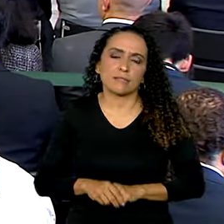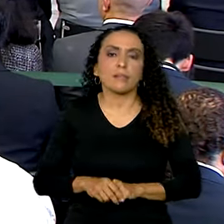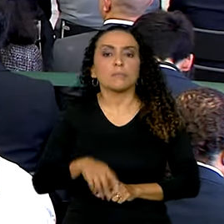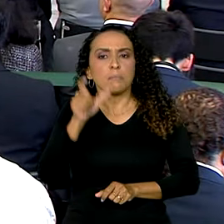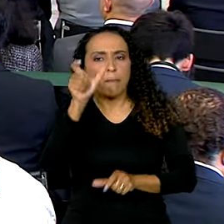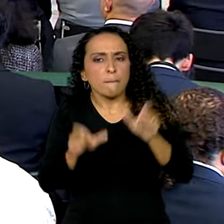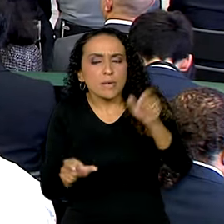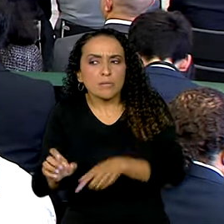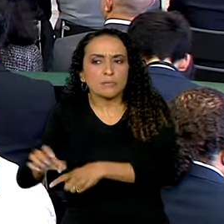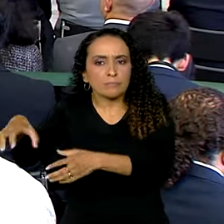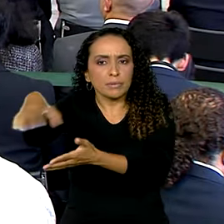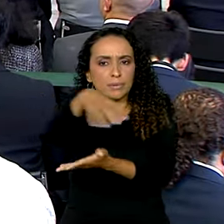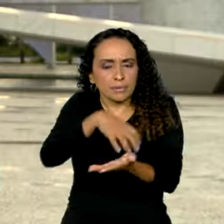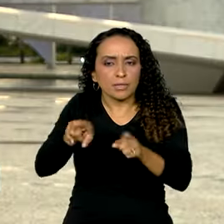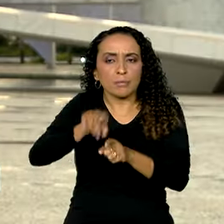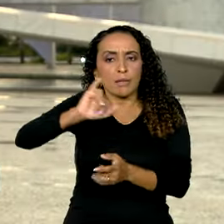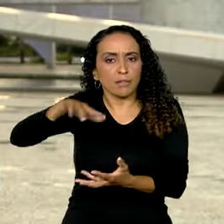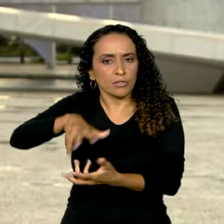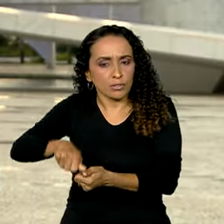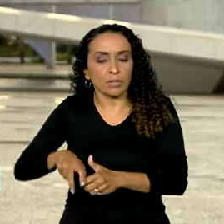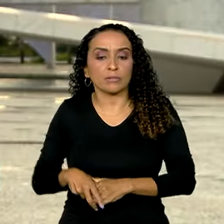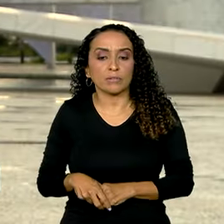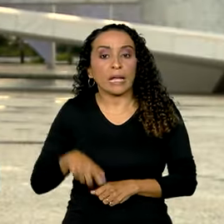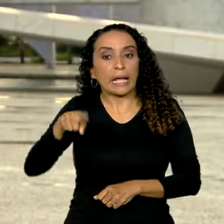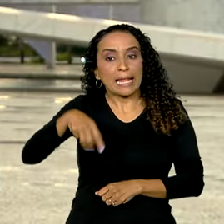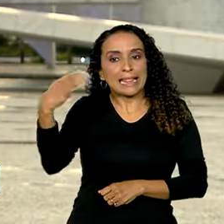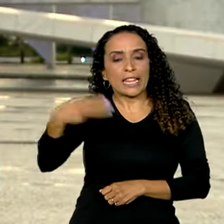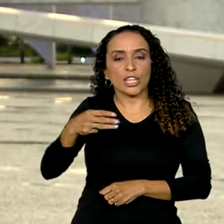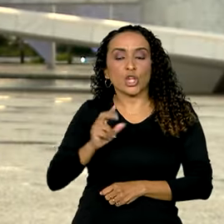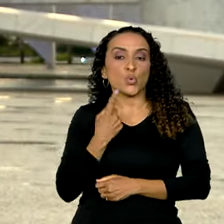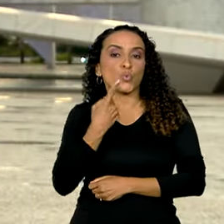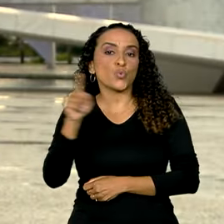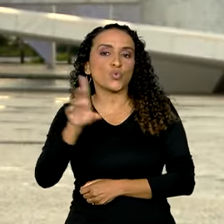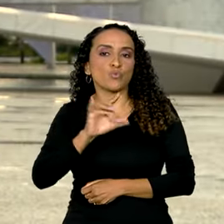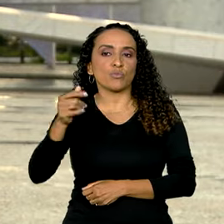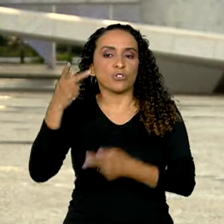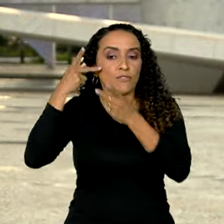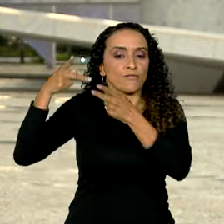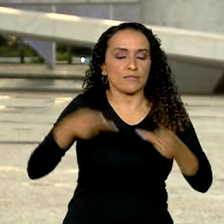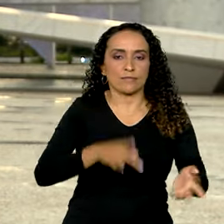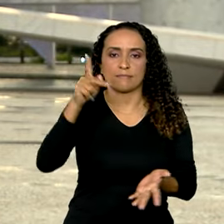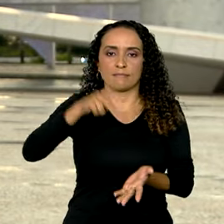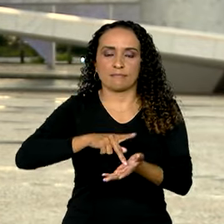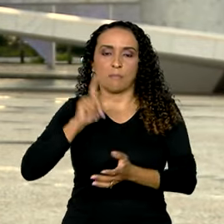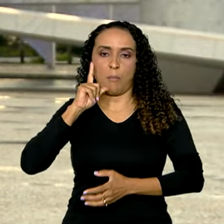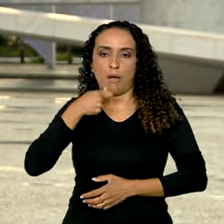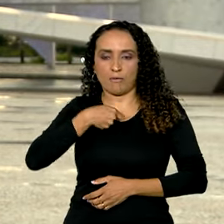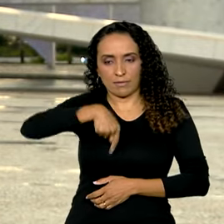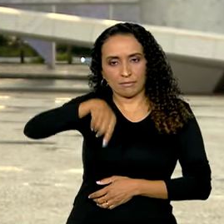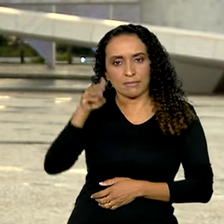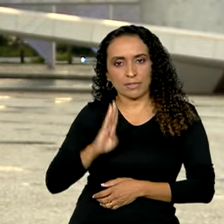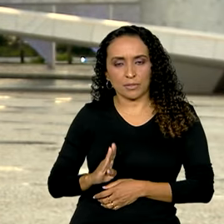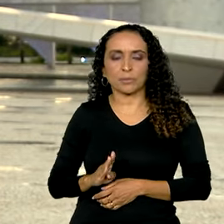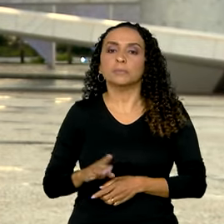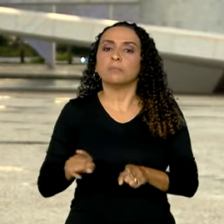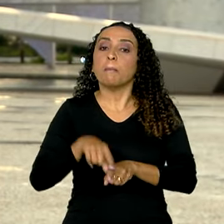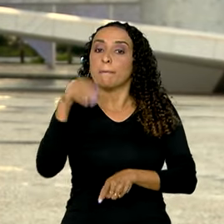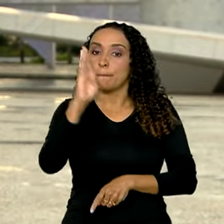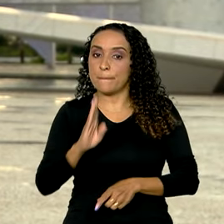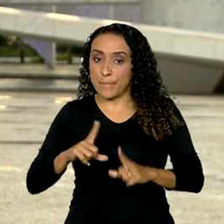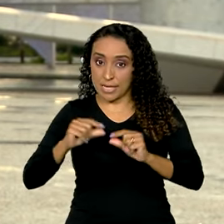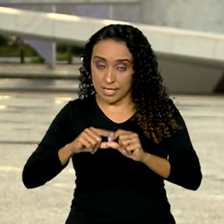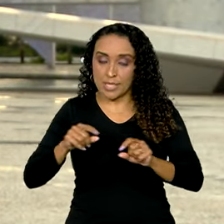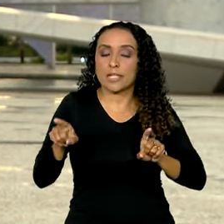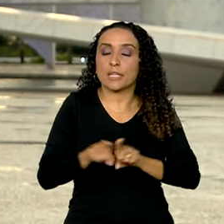regionais e internacionais. Este é o terceiro e último dia de visita oficial de Macron ao Brasil. Além de Brasília,